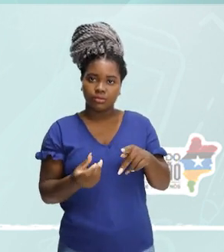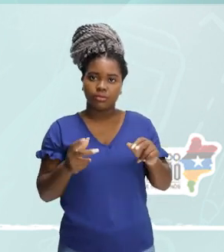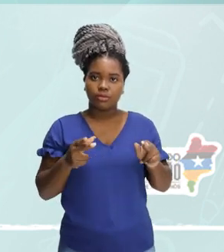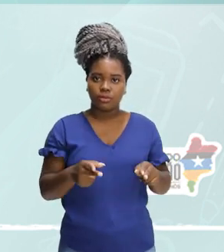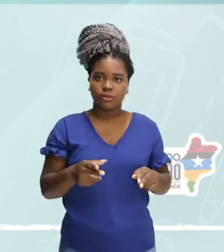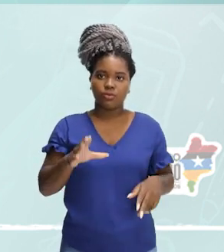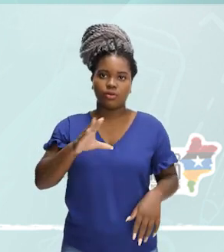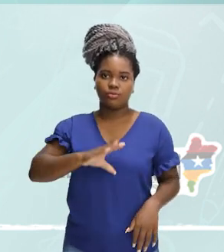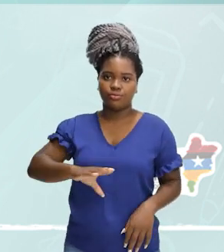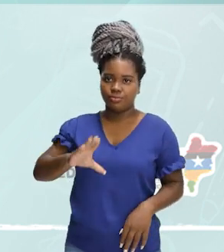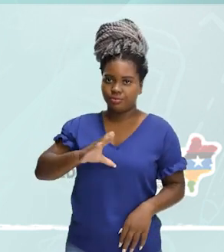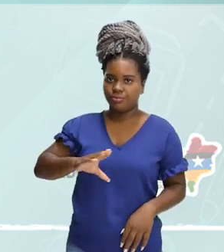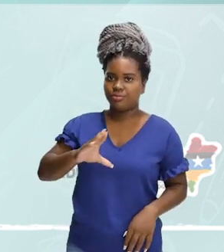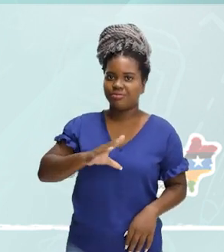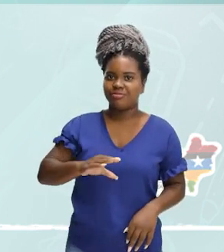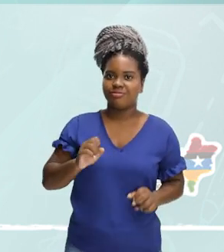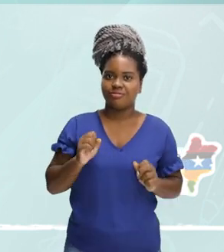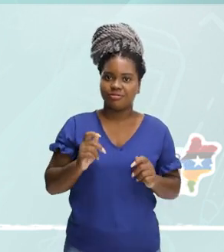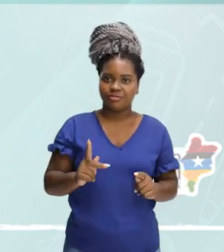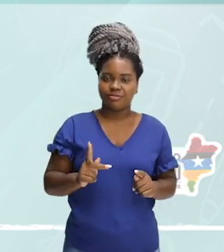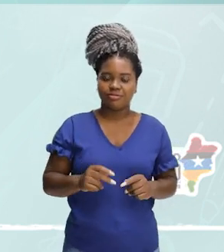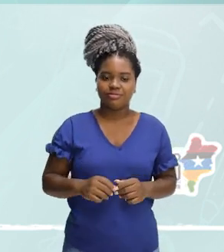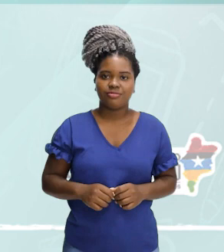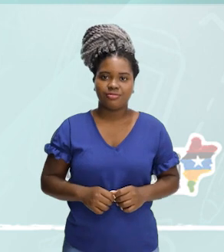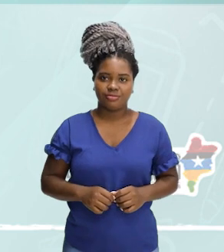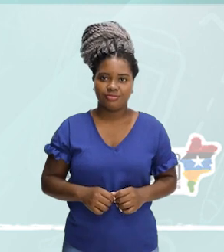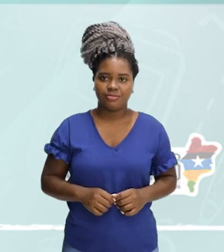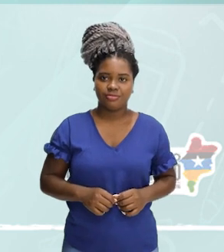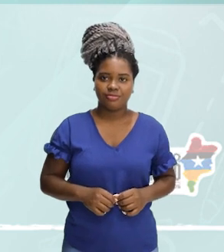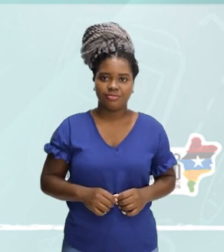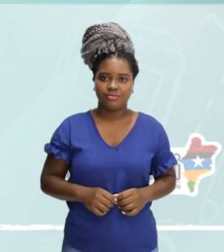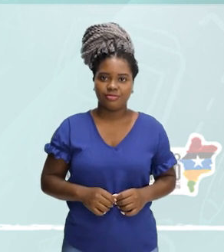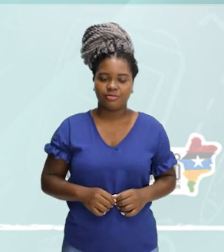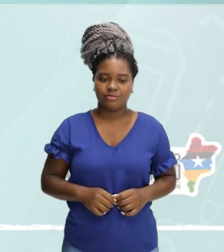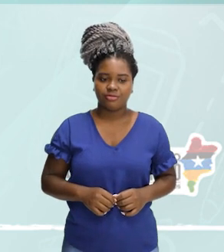portuguesa. Vamos lá.